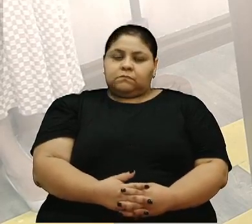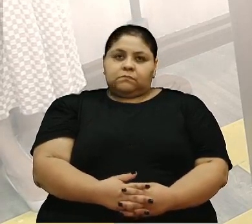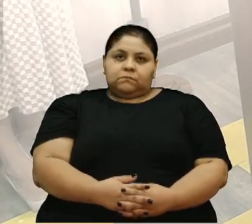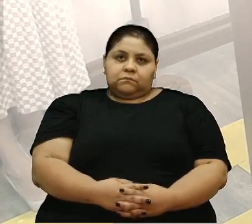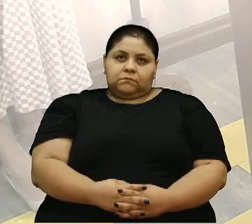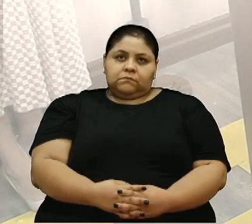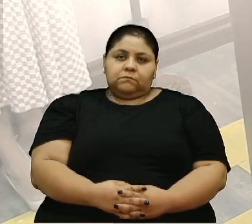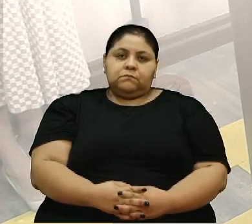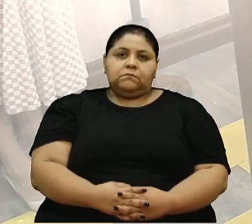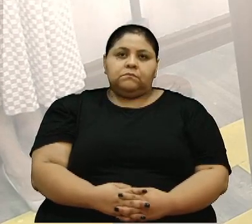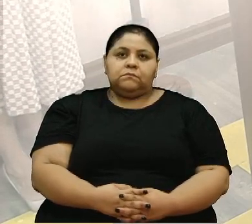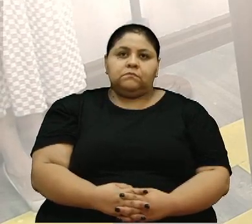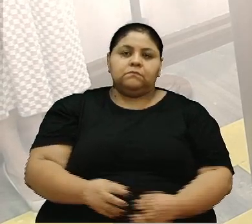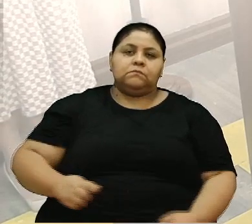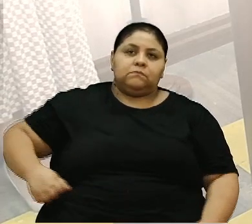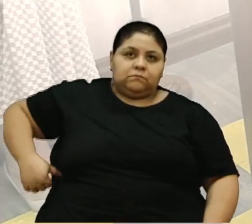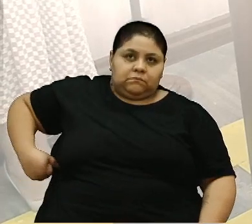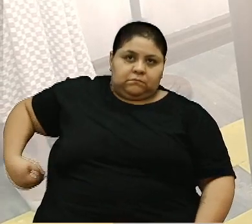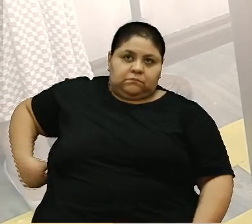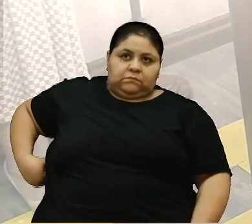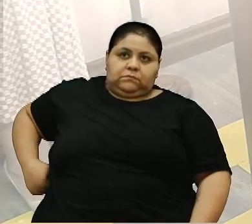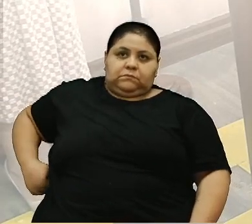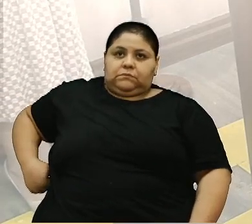Vai no manual, Maite.